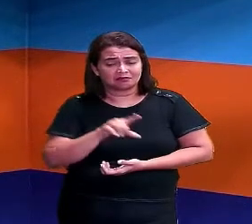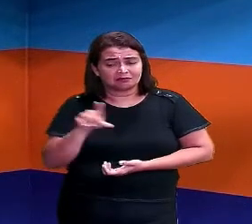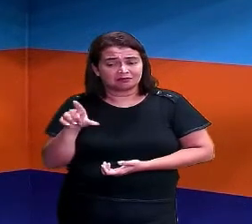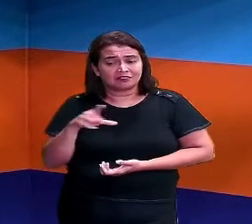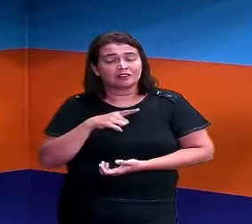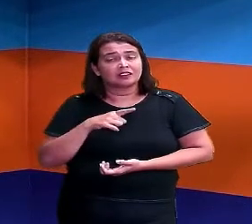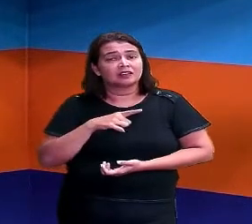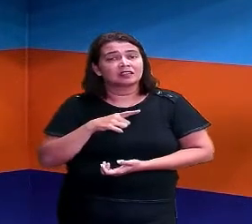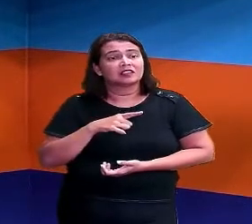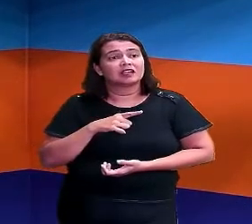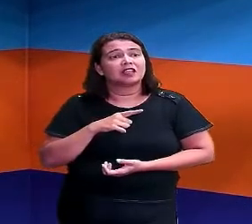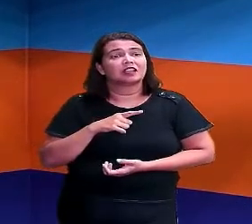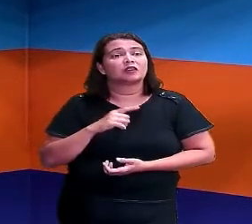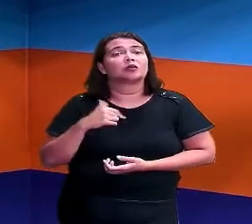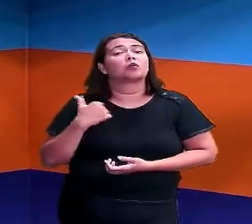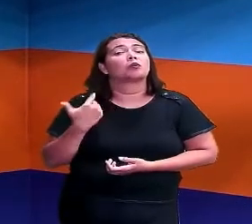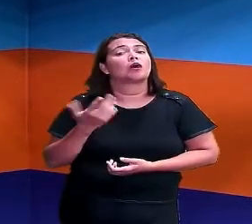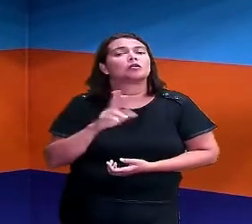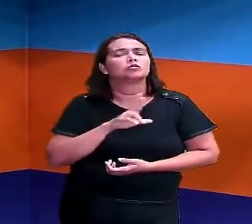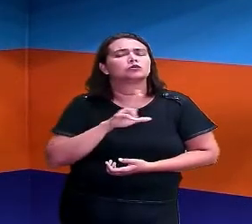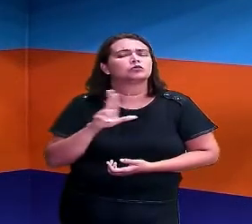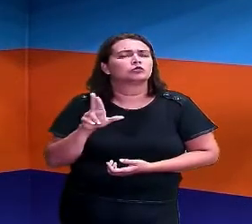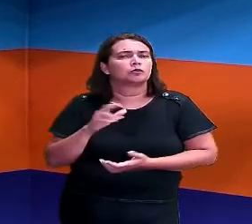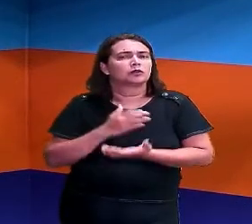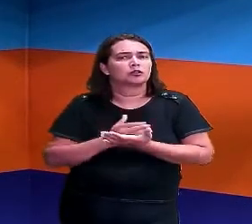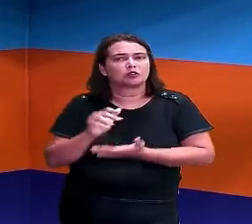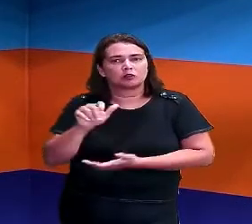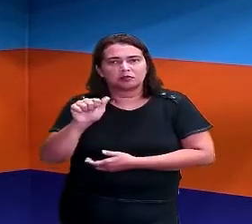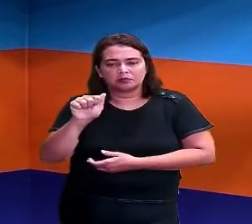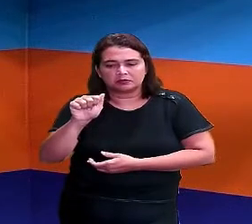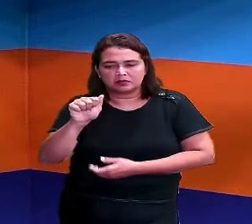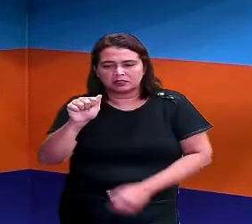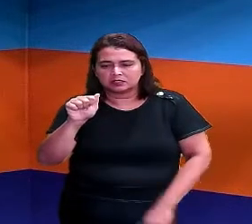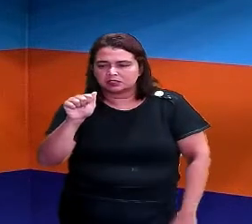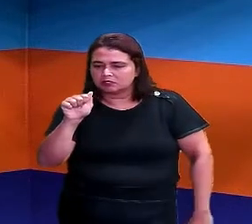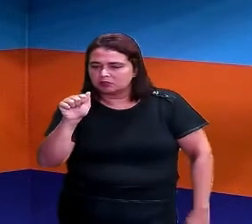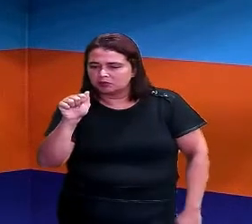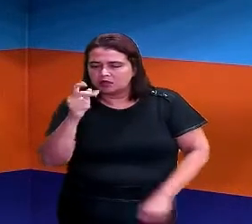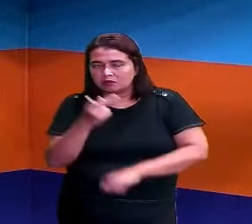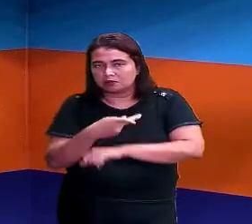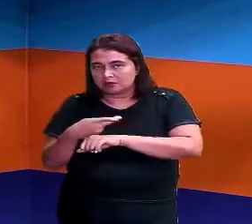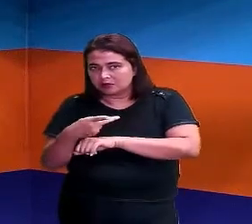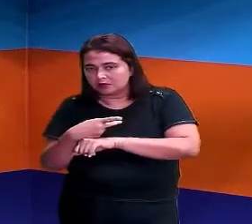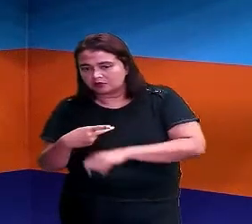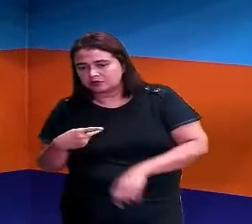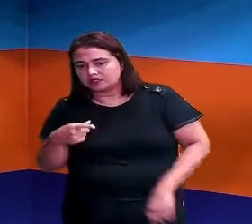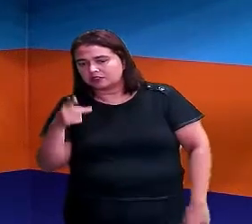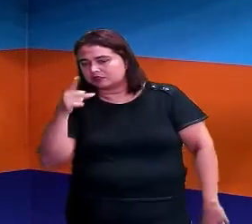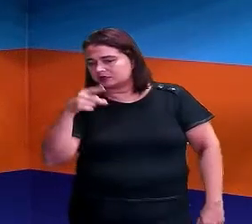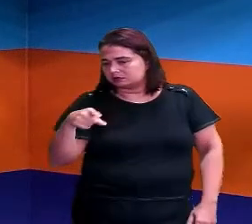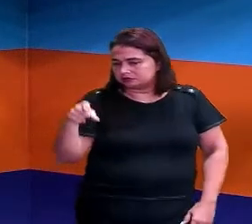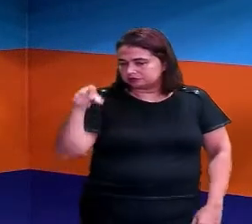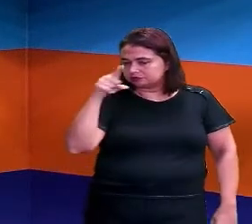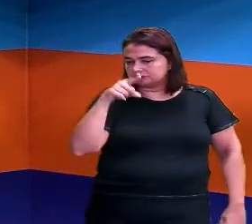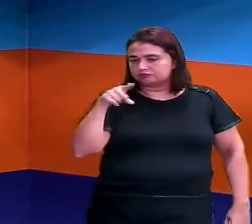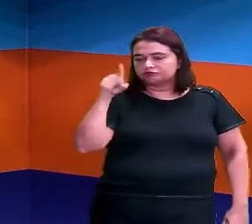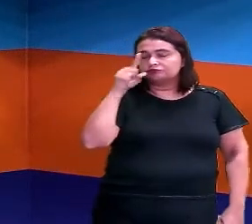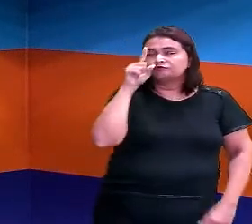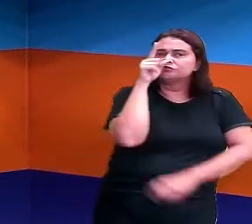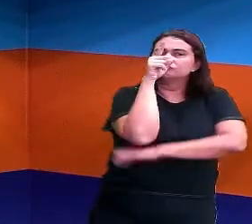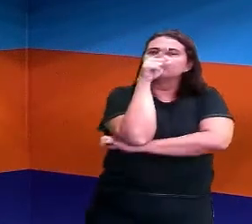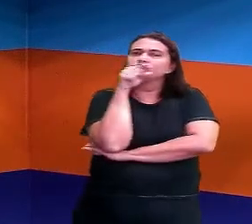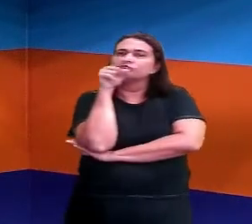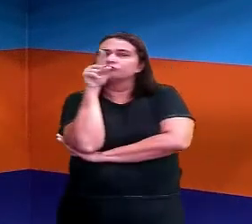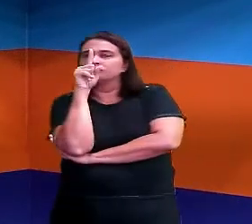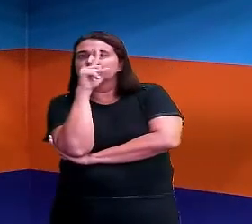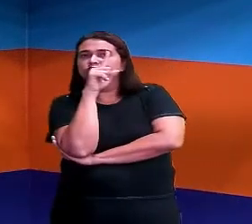palavra, algum nome que começa com A? Deixa eu ver aqui. Vamos analisar direitinho. Eita,